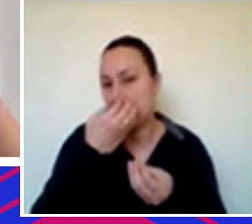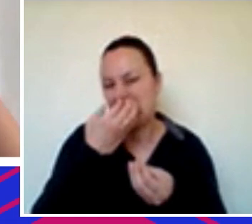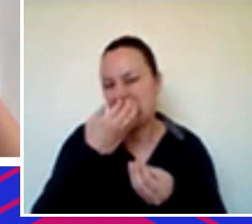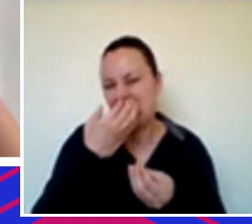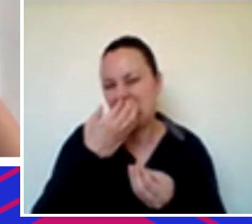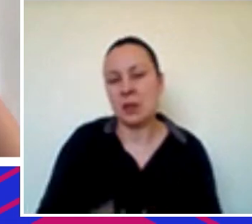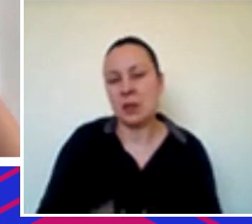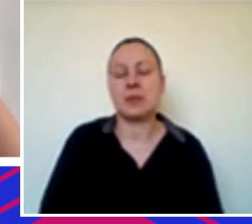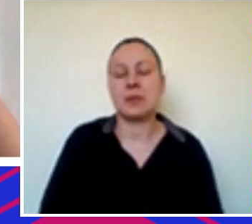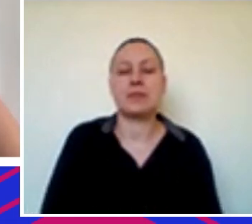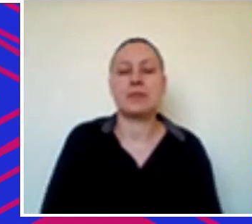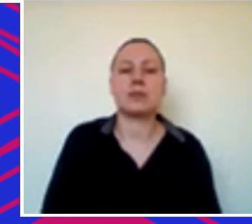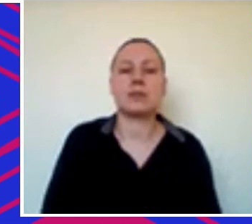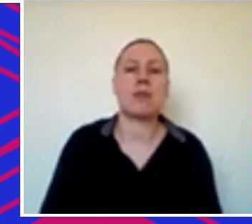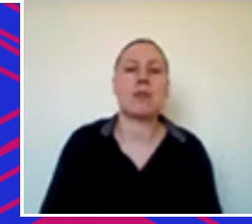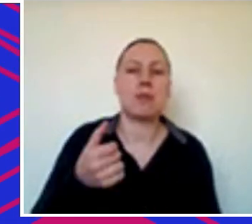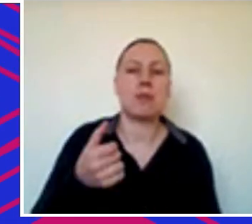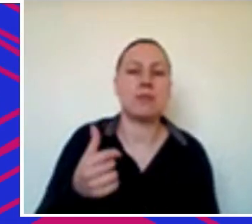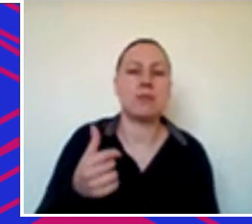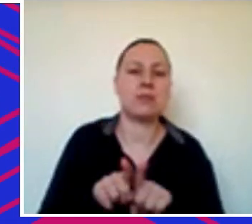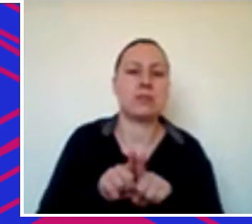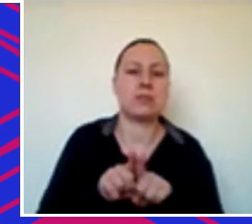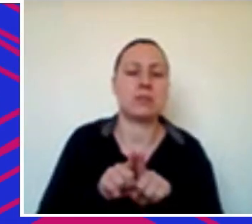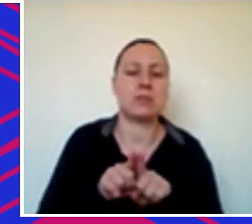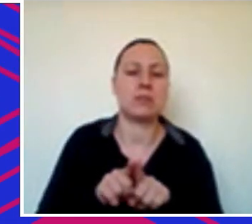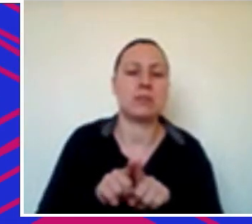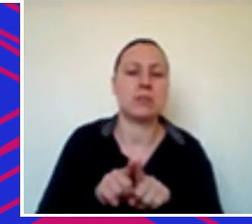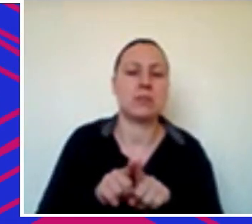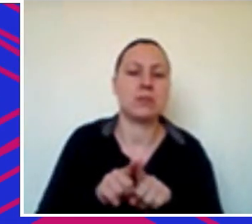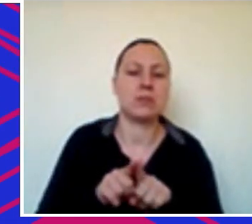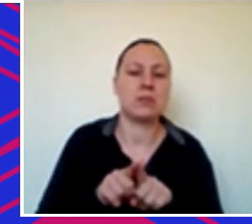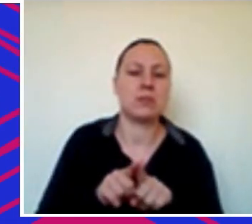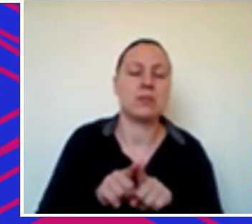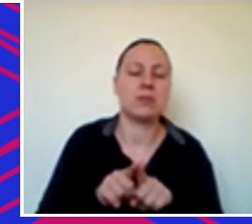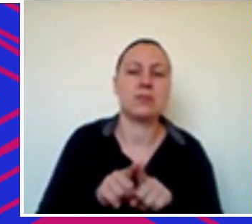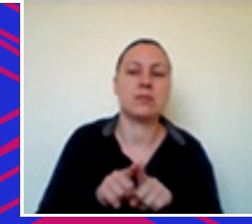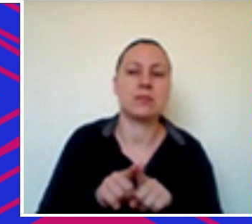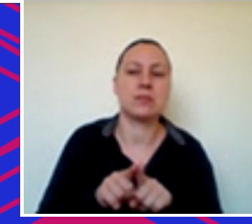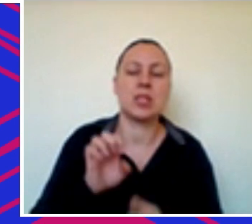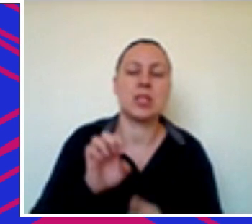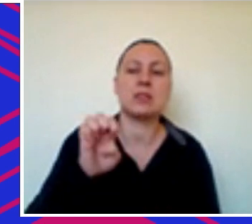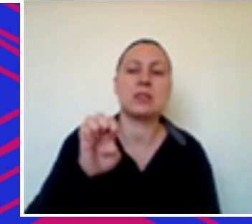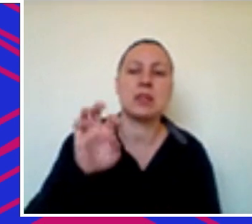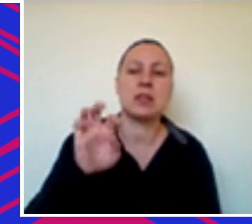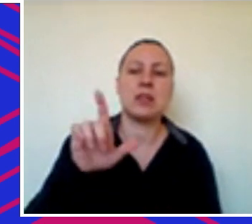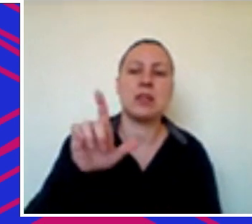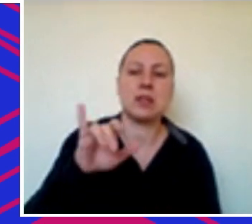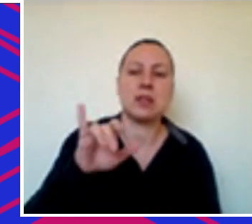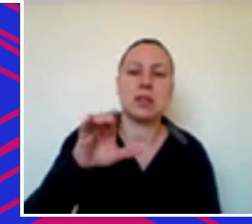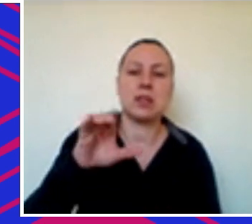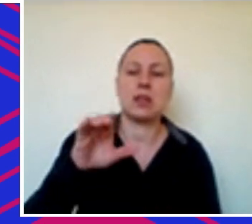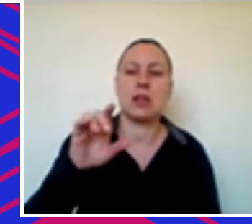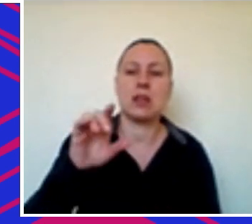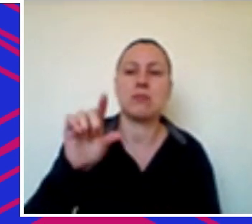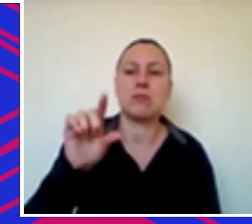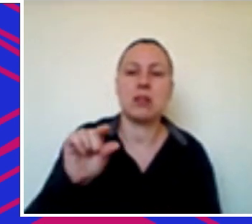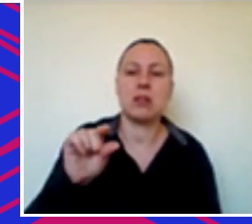e um pouco também de o fato do Selic estar baixando também faz com que outros tipos de